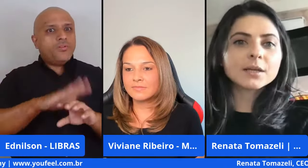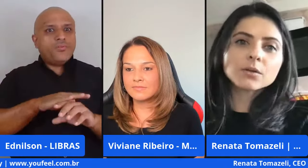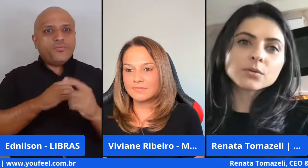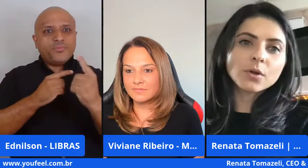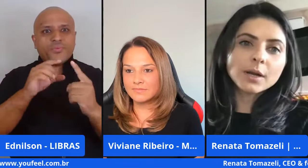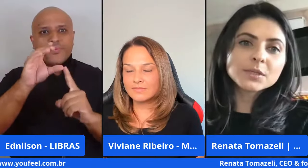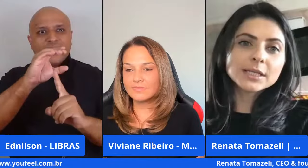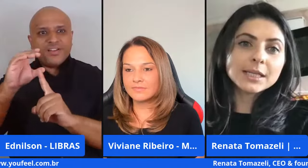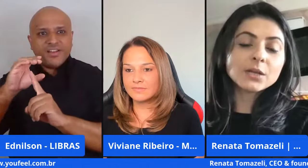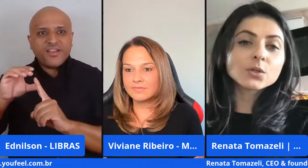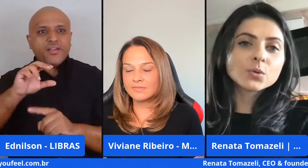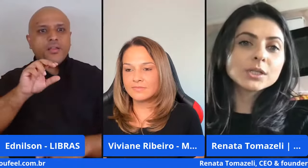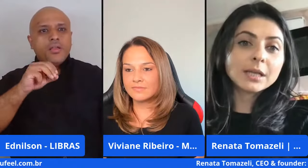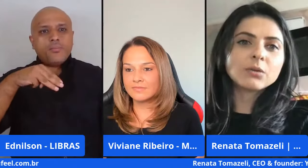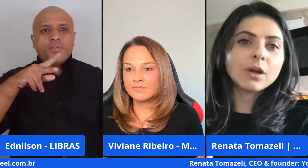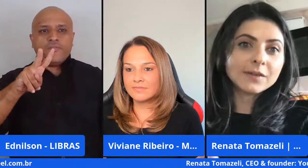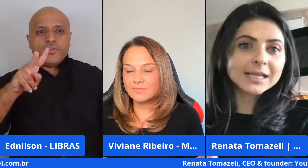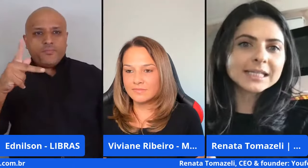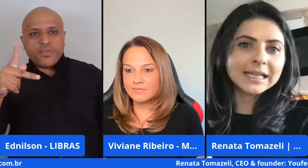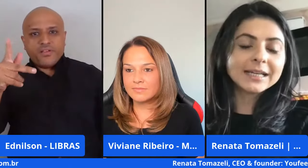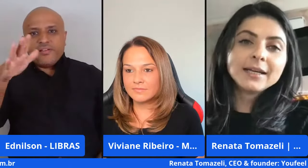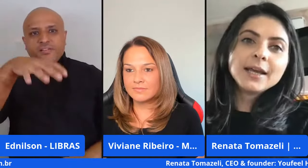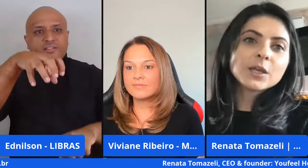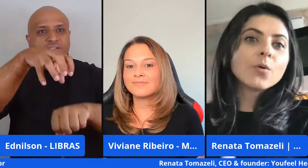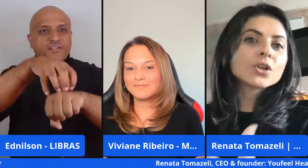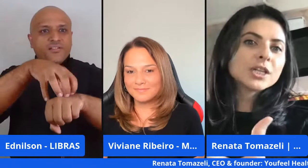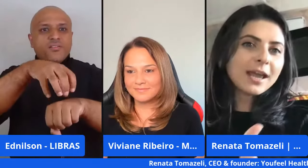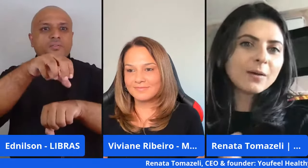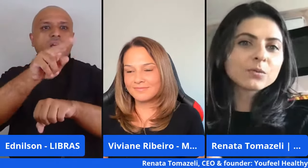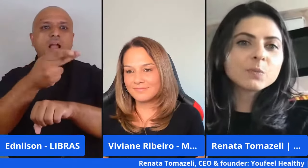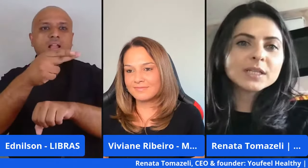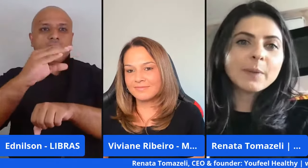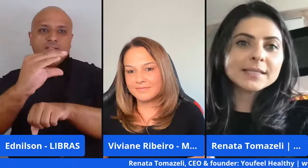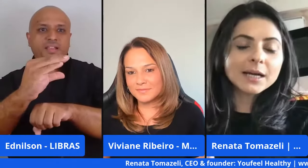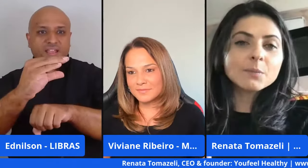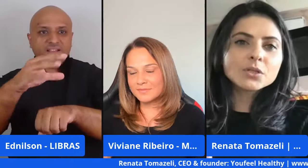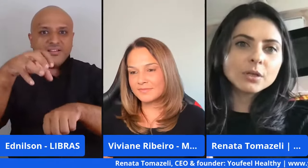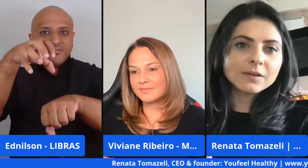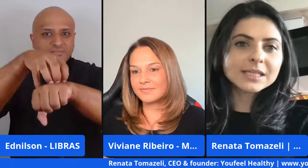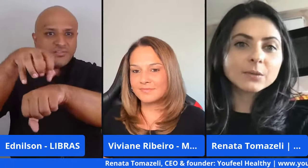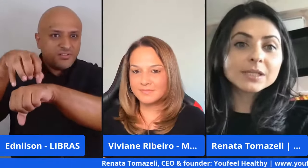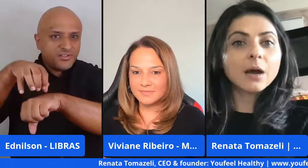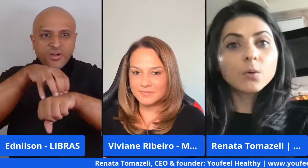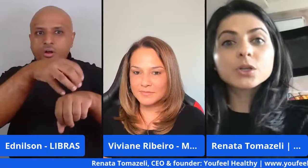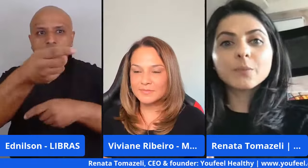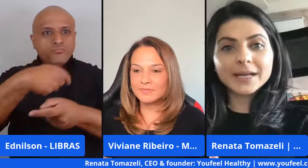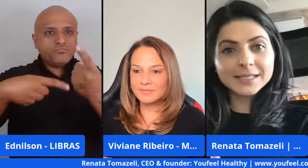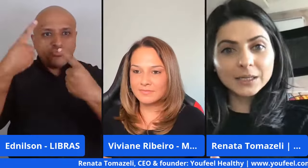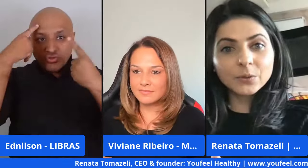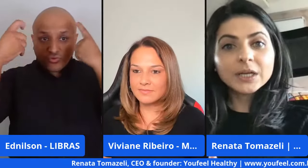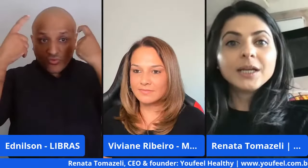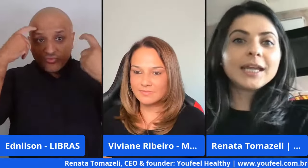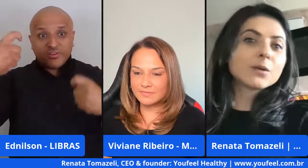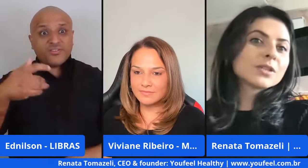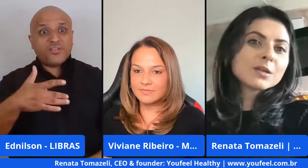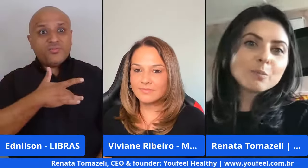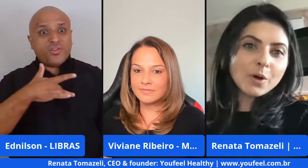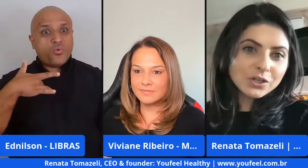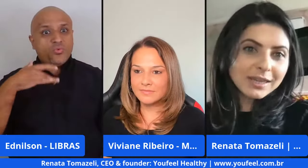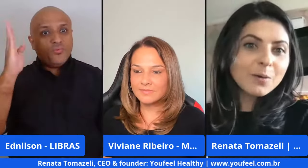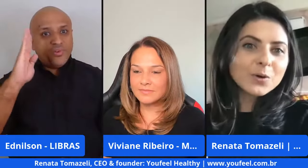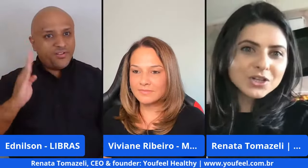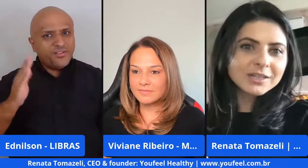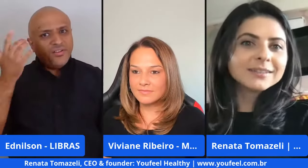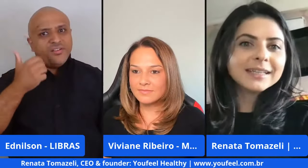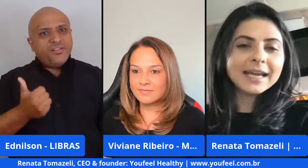na sequência nós nos tornamos residentes do distrito em Nova HC que hoje é um dos principais hubs de inovação em saúde no Brasil e que nos dá